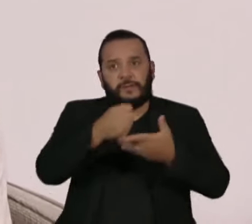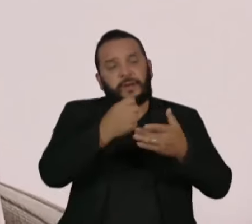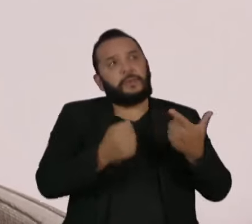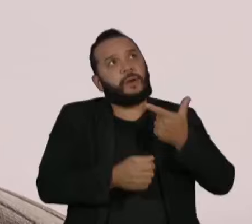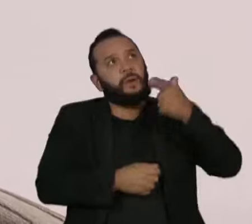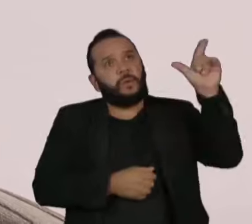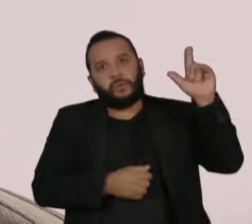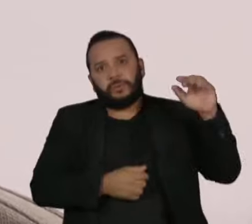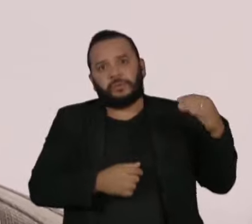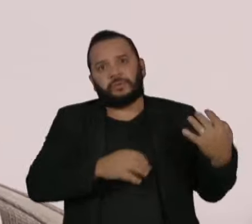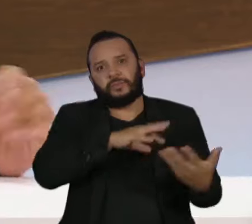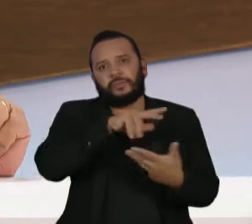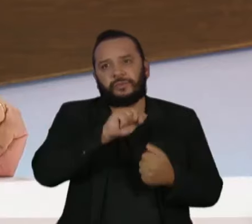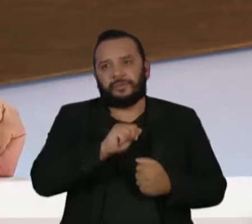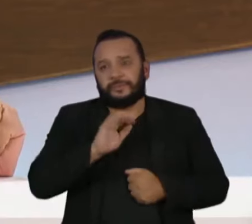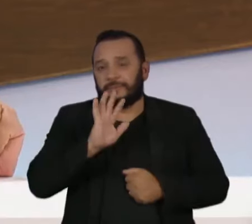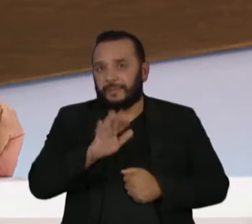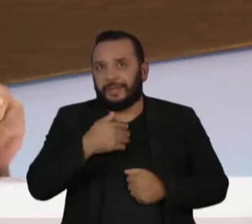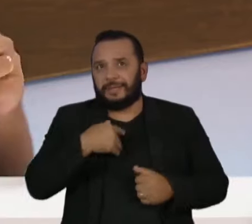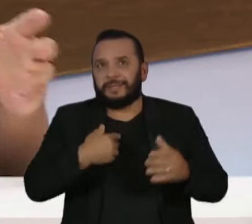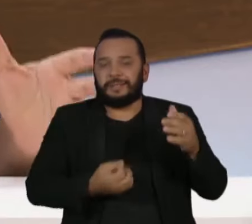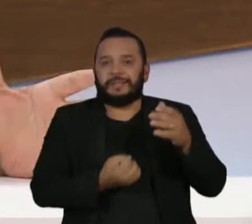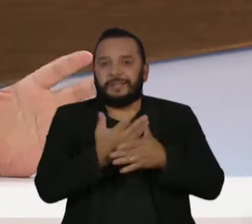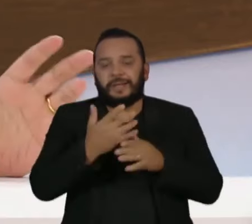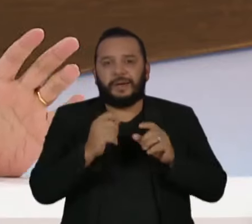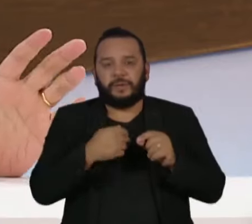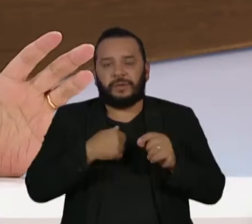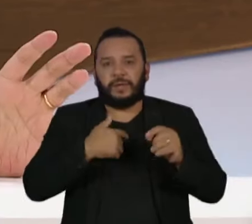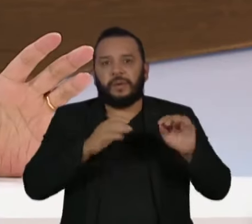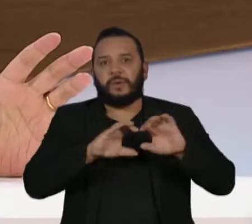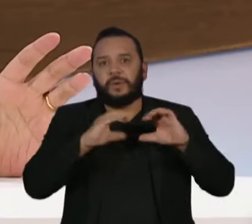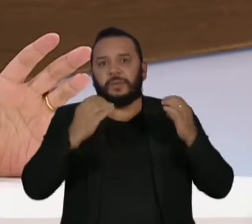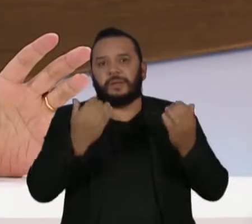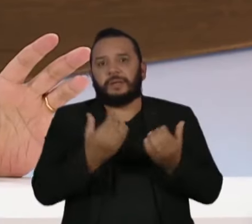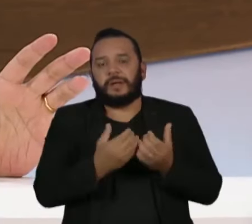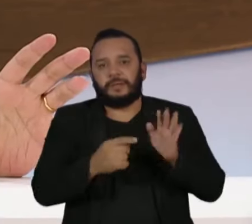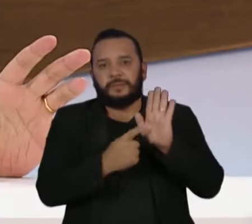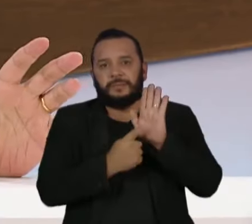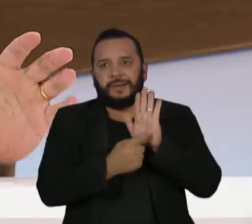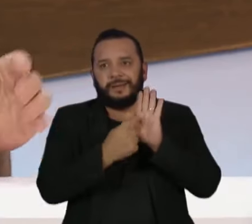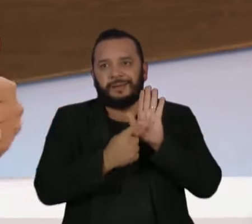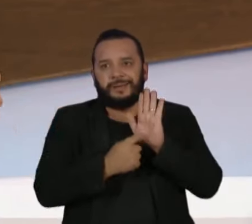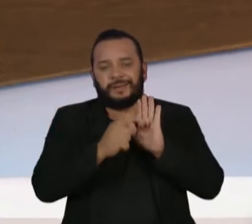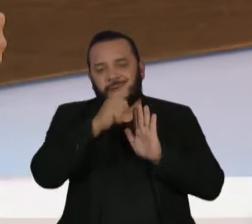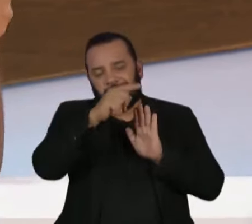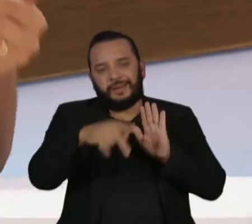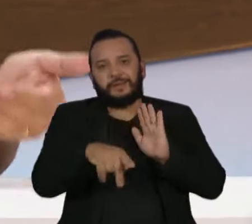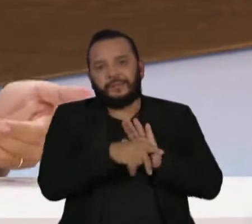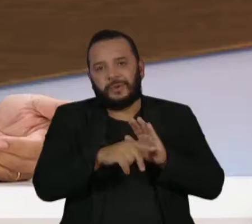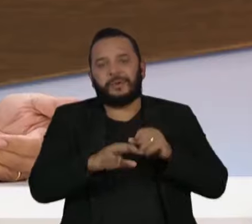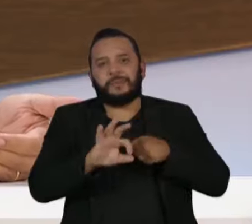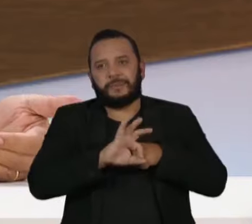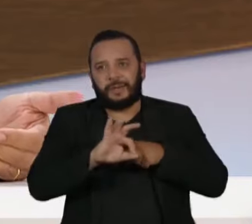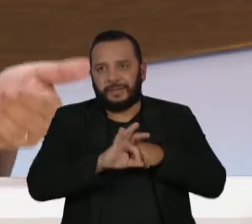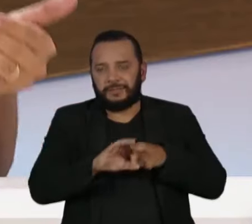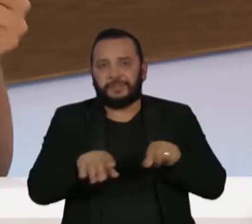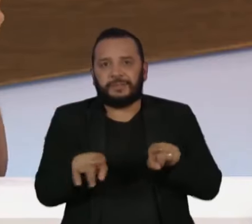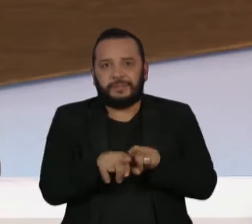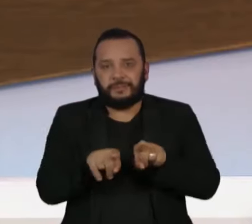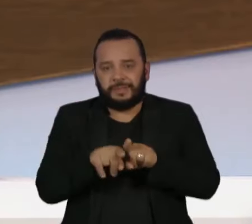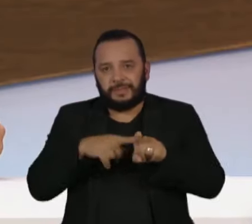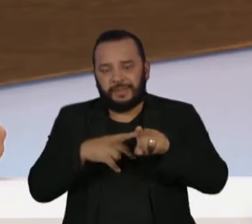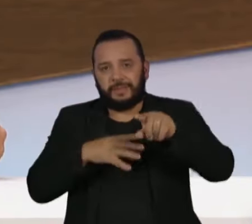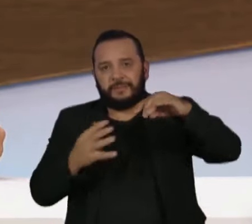por exemplo, criar comunidades bacterianas em Marte com alguma facilidade. Você pode transformar planetas mortos